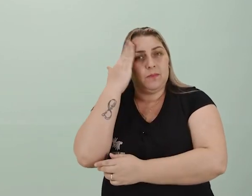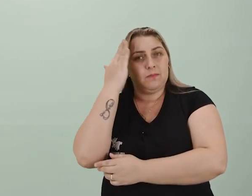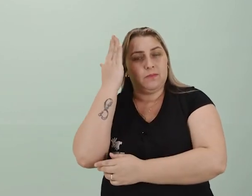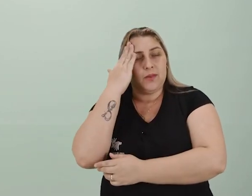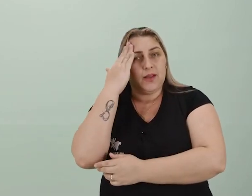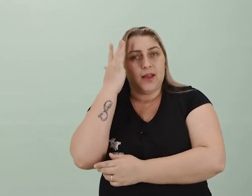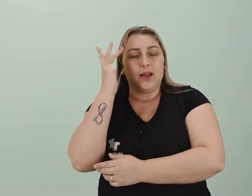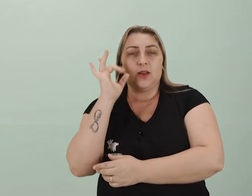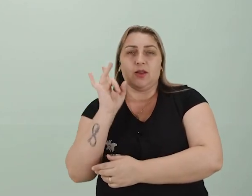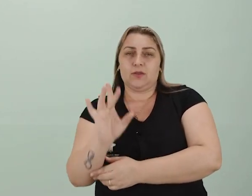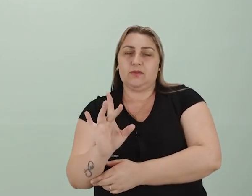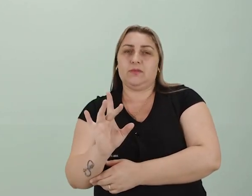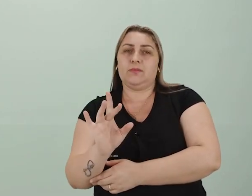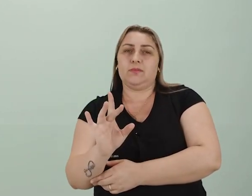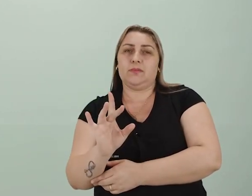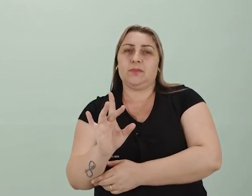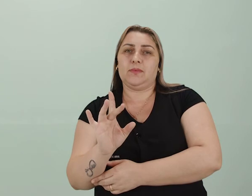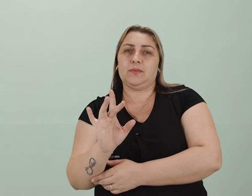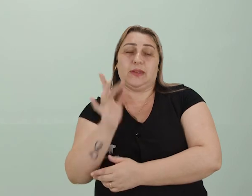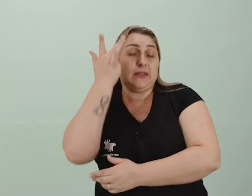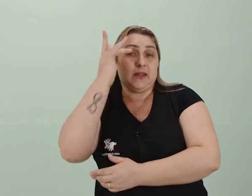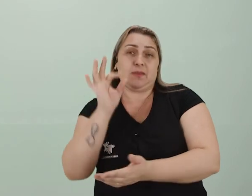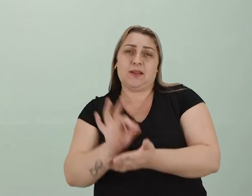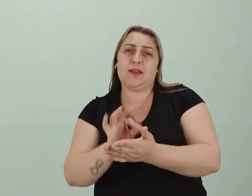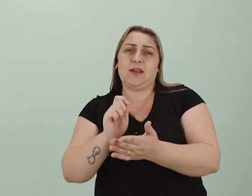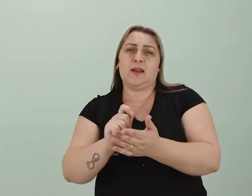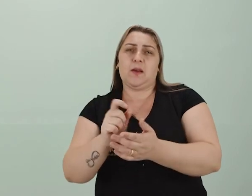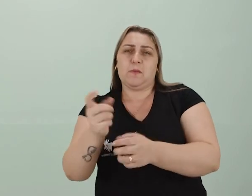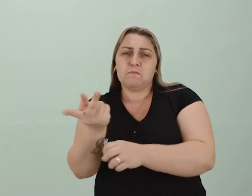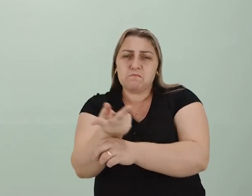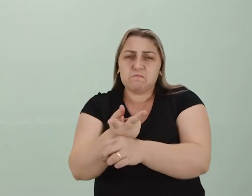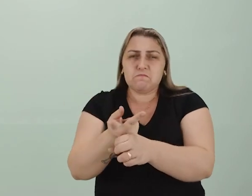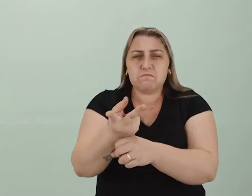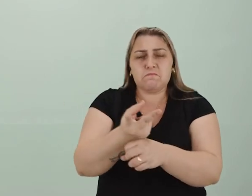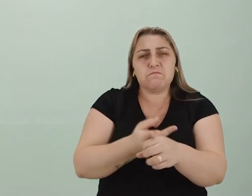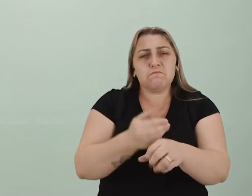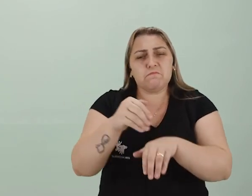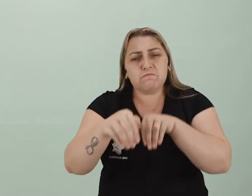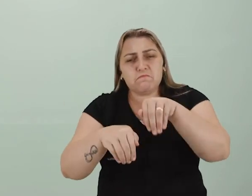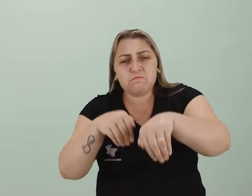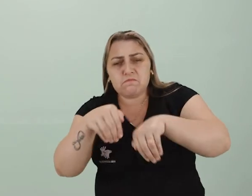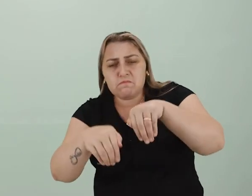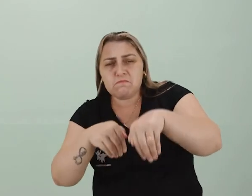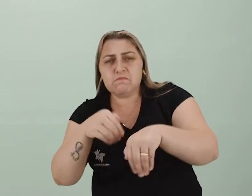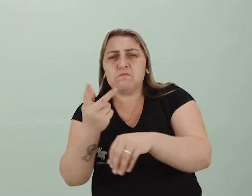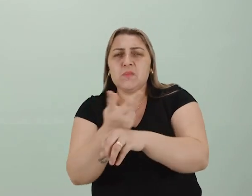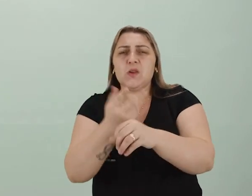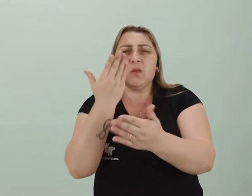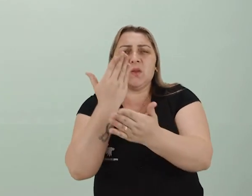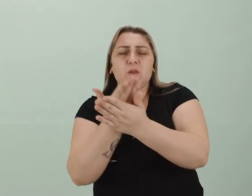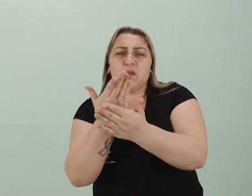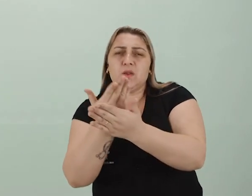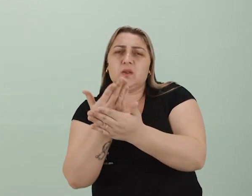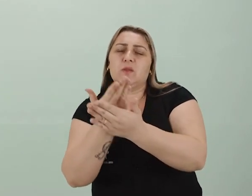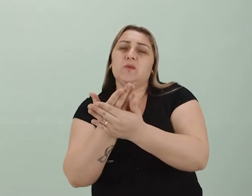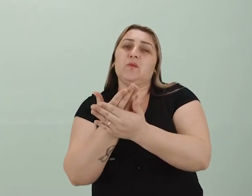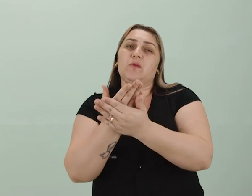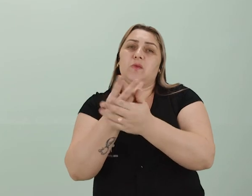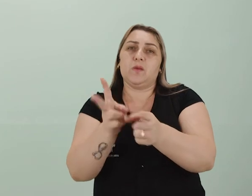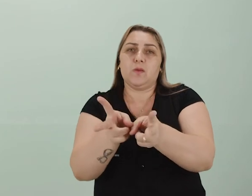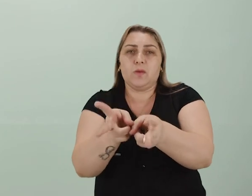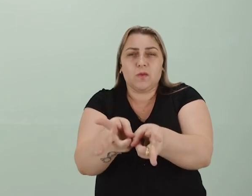deduções a partir de escavações que nós fomos fazendo, a partir de estudos e